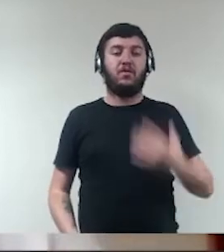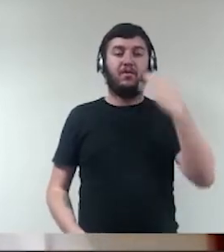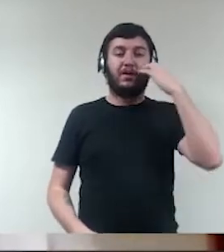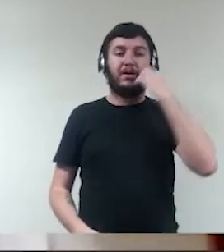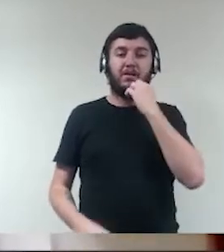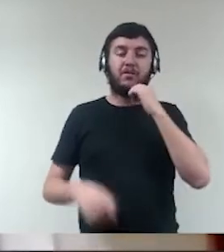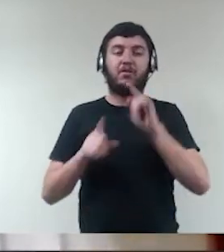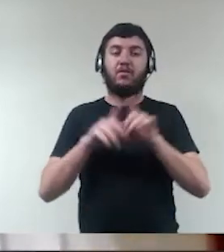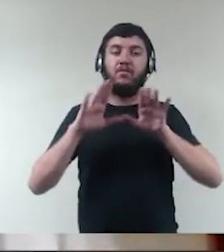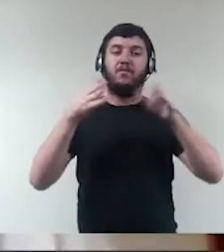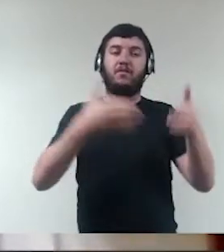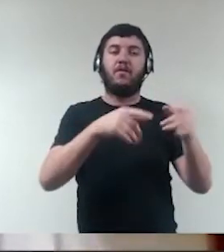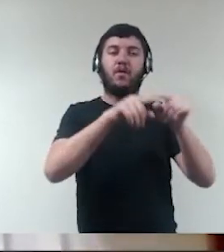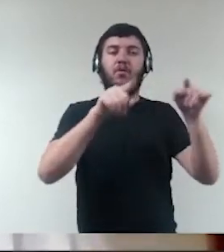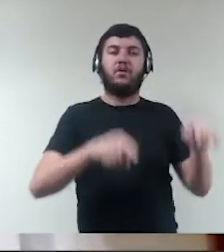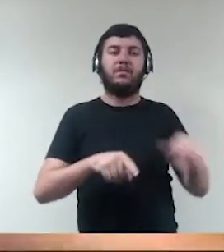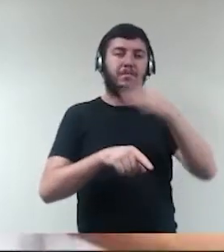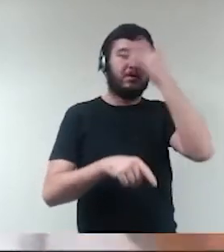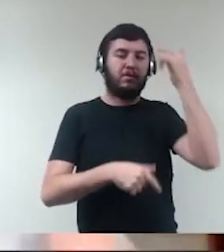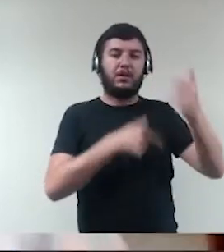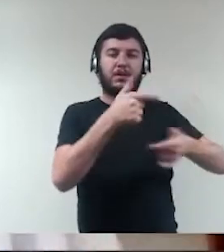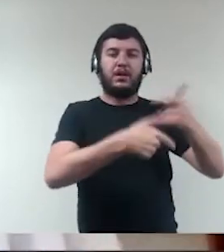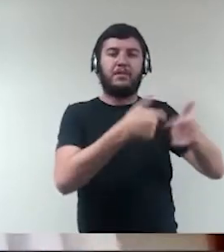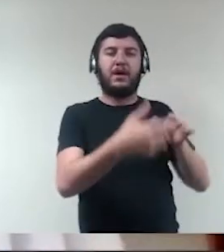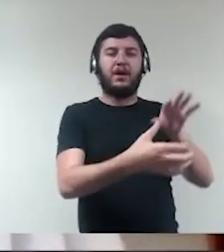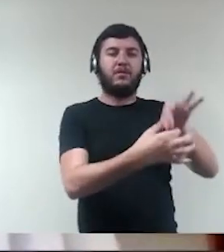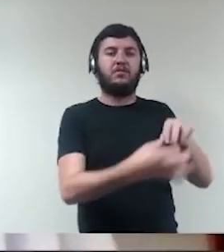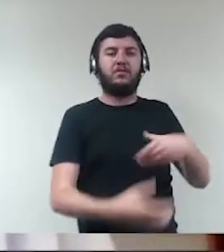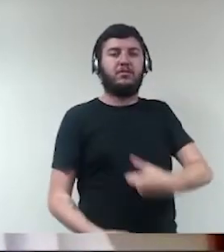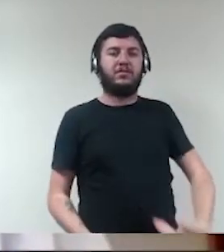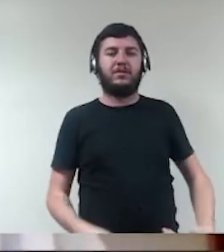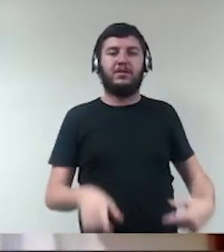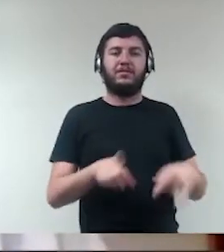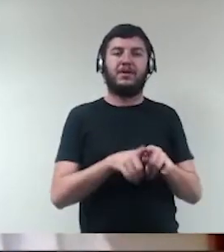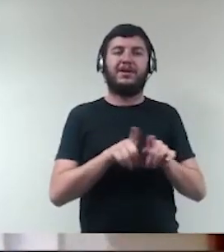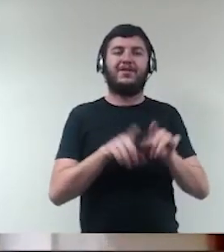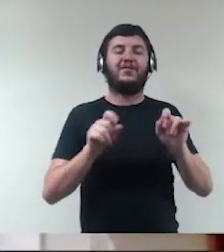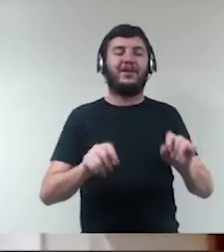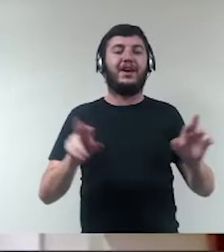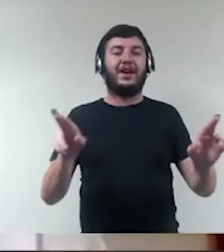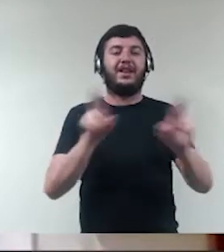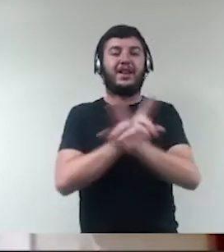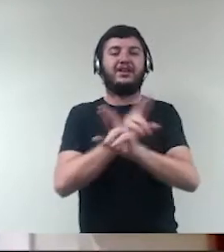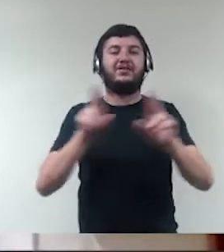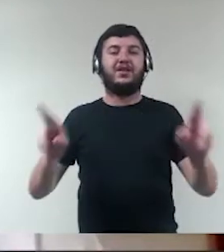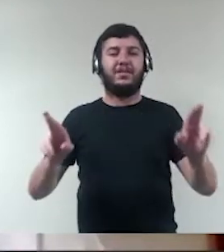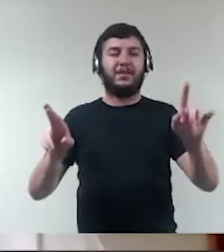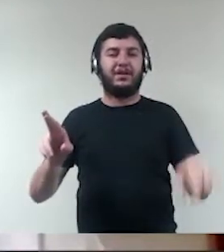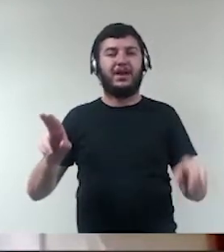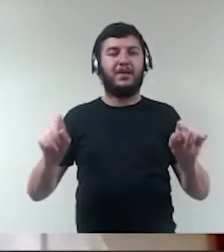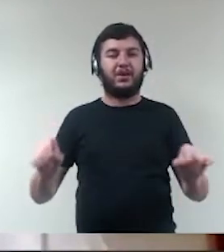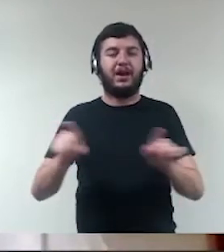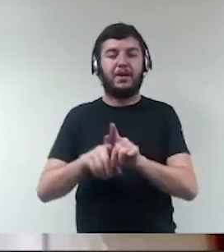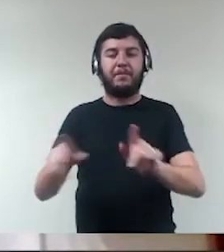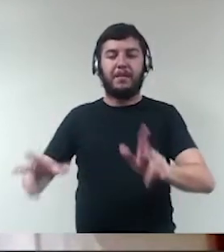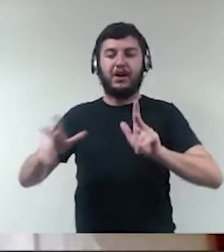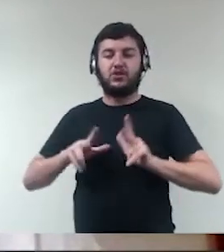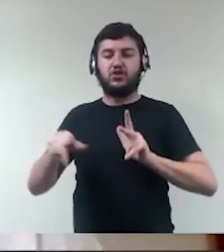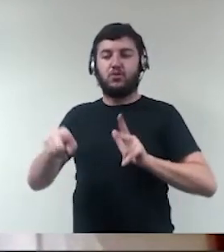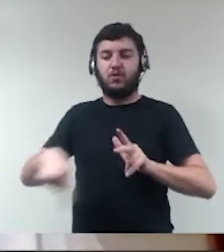a agentes públicos e o relacionamento do particular com esses agentes públicos.